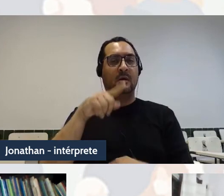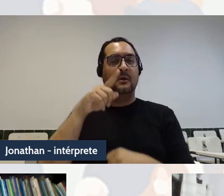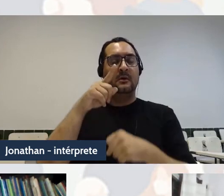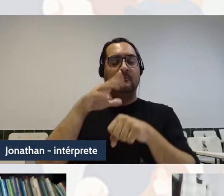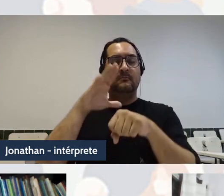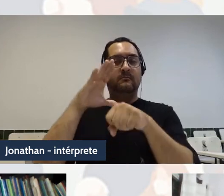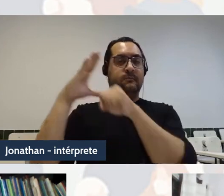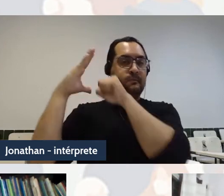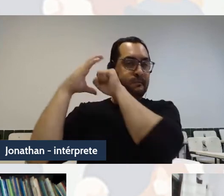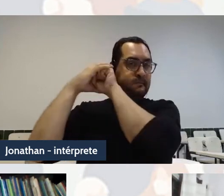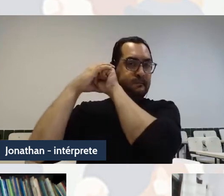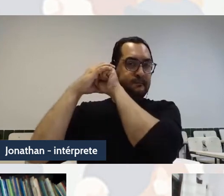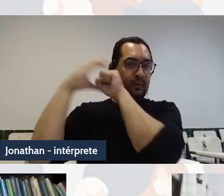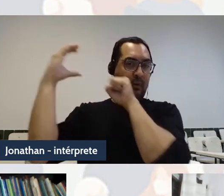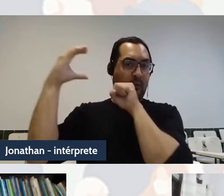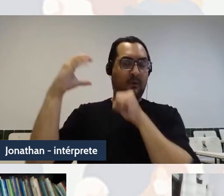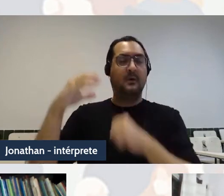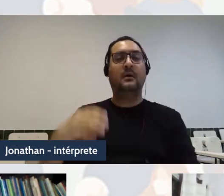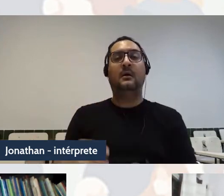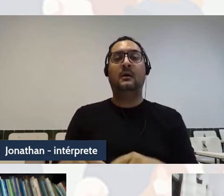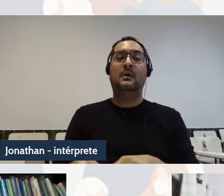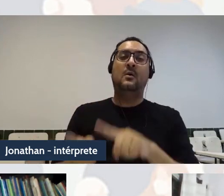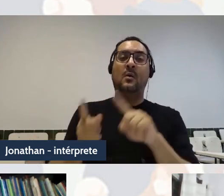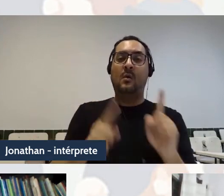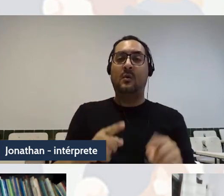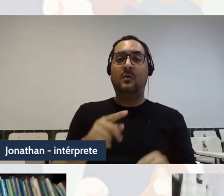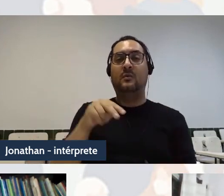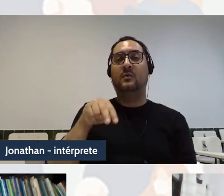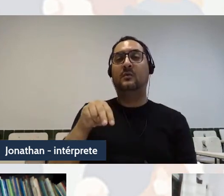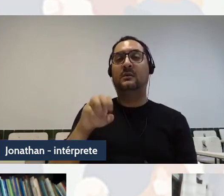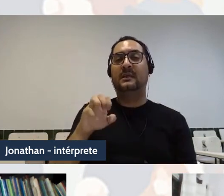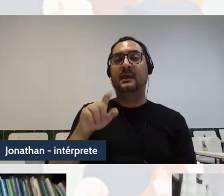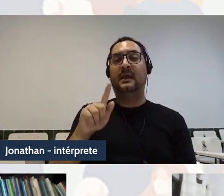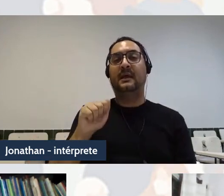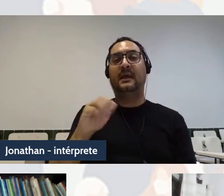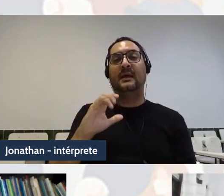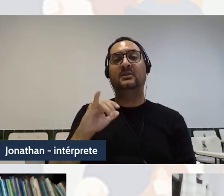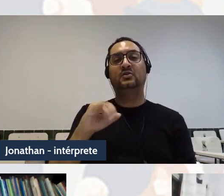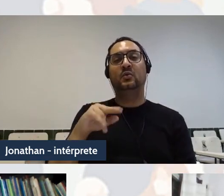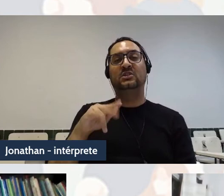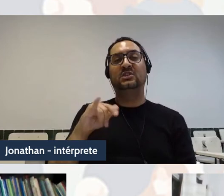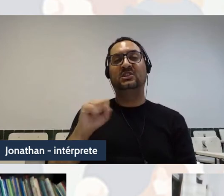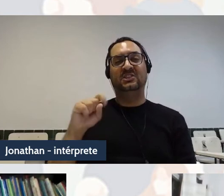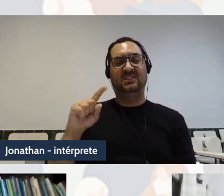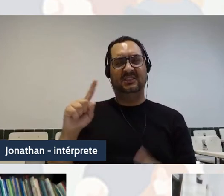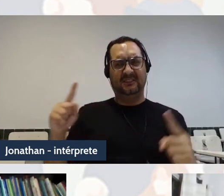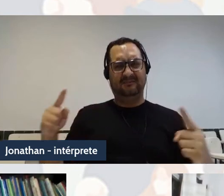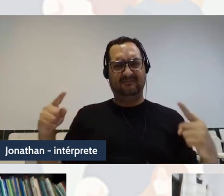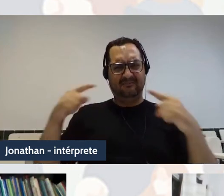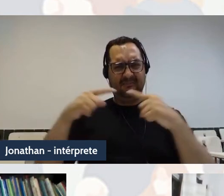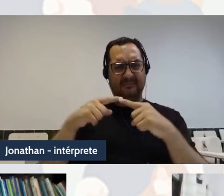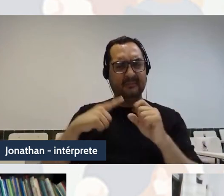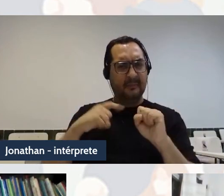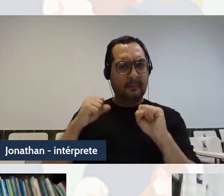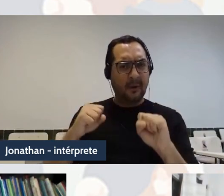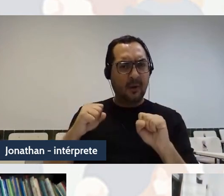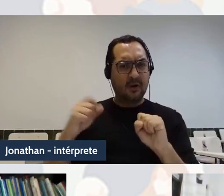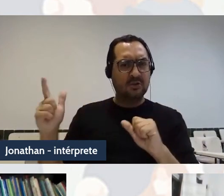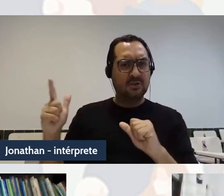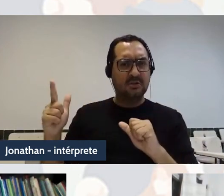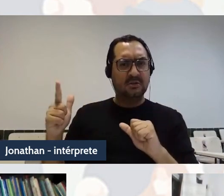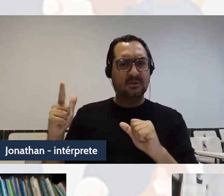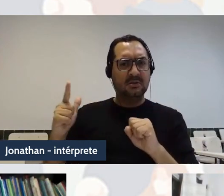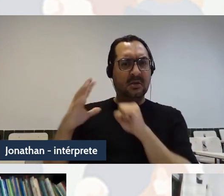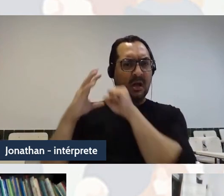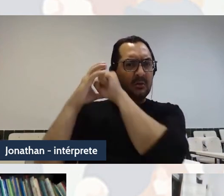amparar discursos negacionistas? E aí eu acho que eu queria acrescentar, né, a